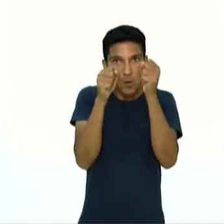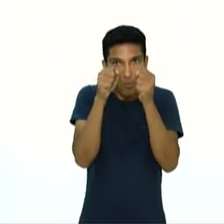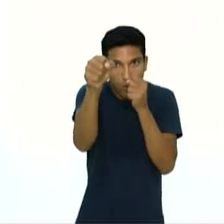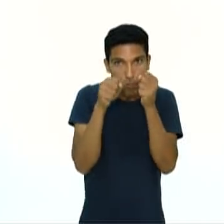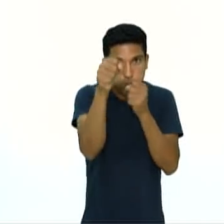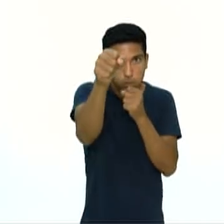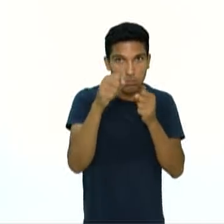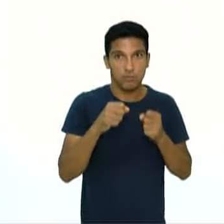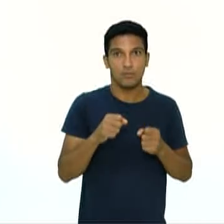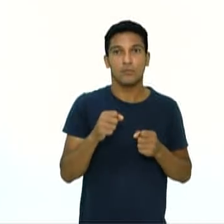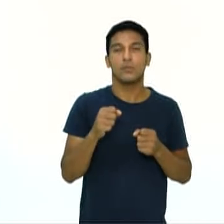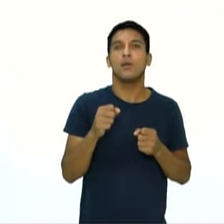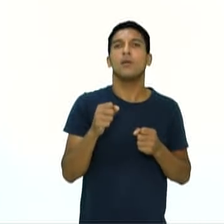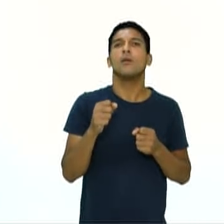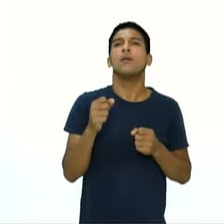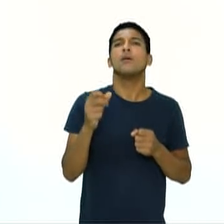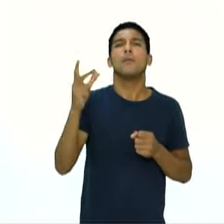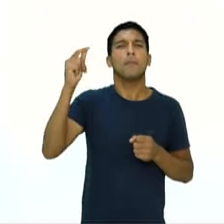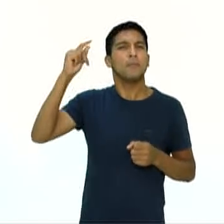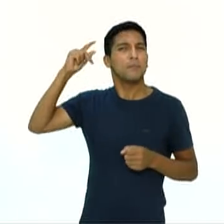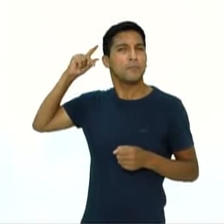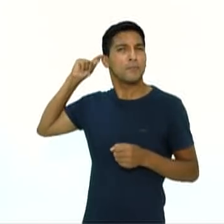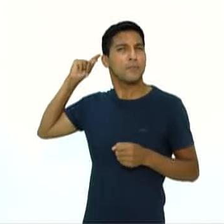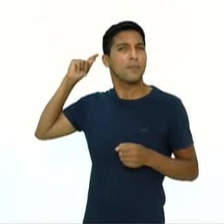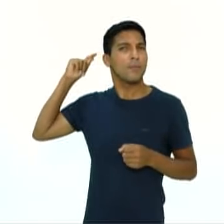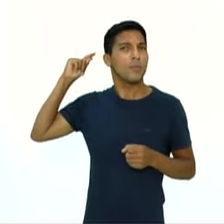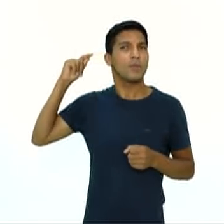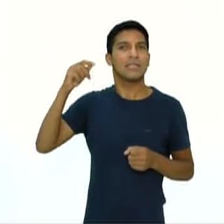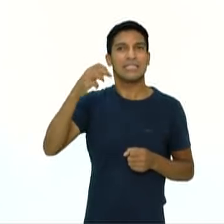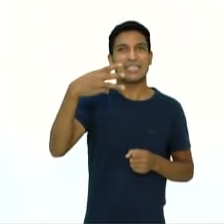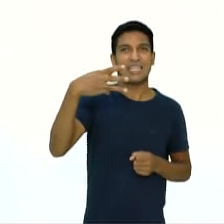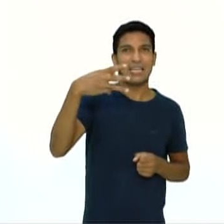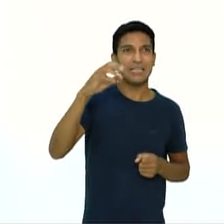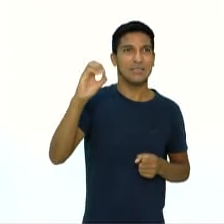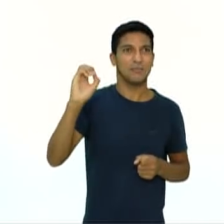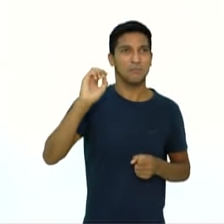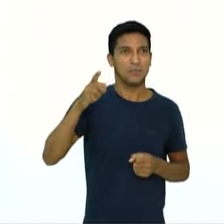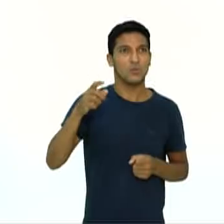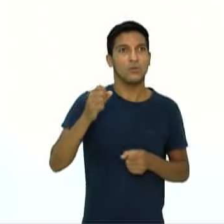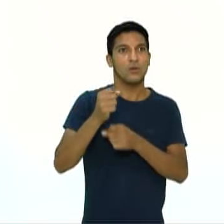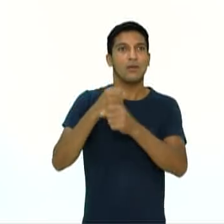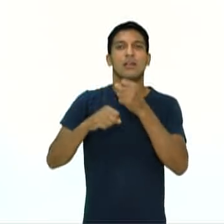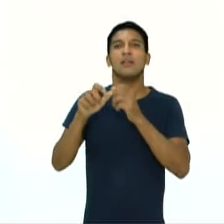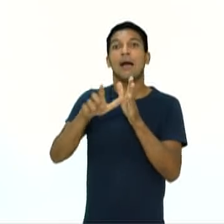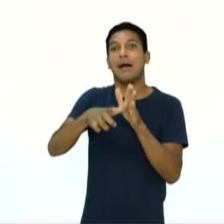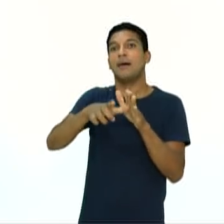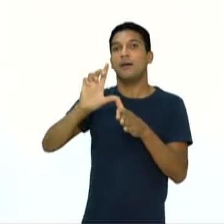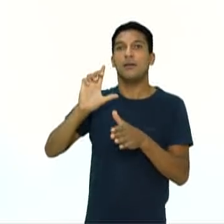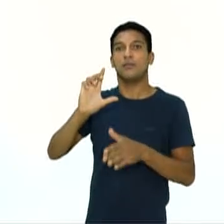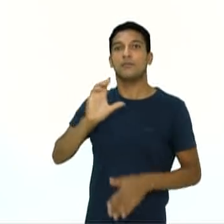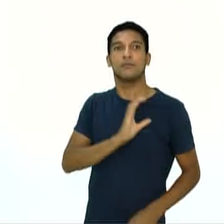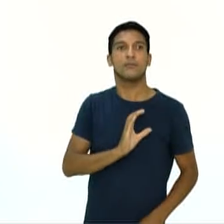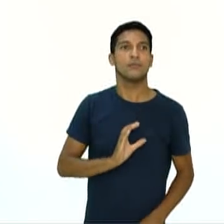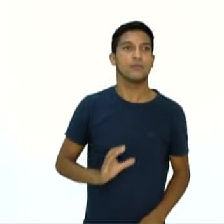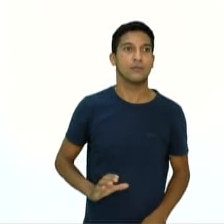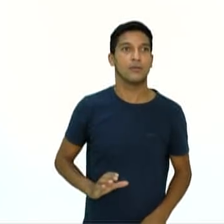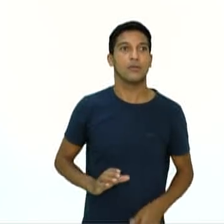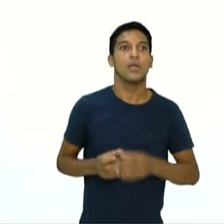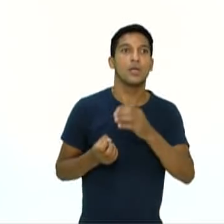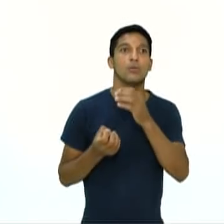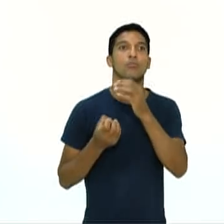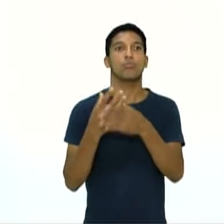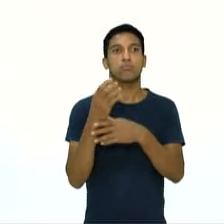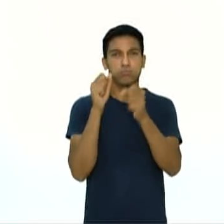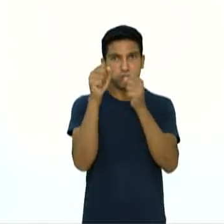Egito, por volta de 3 mil a.C. Os lutadores estavam nus e o evento fez parte das festividades